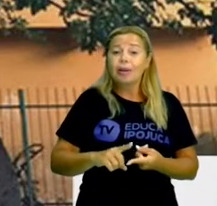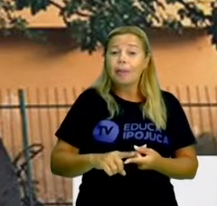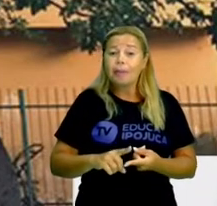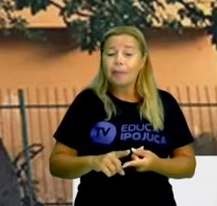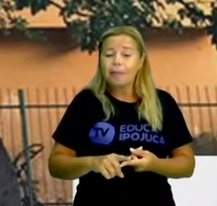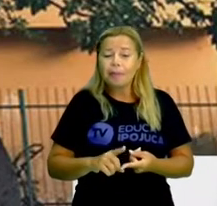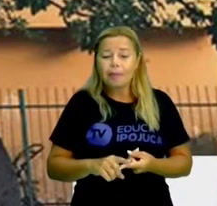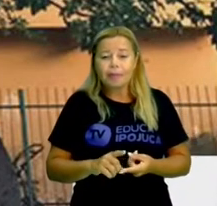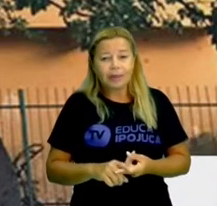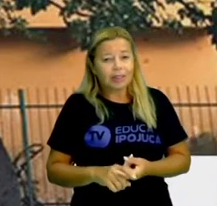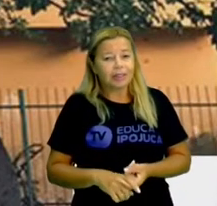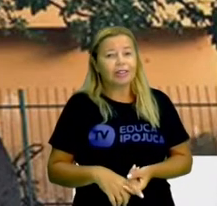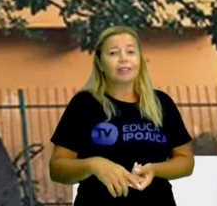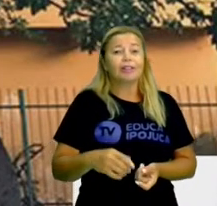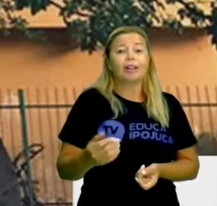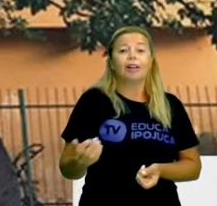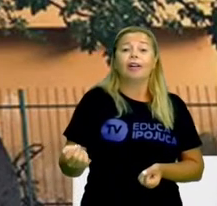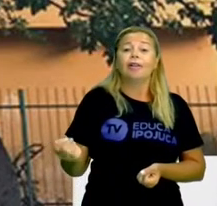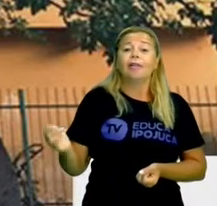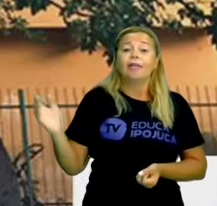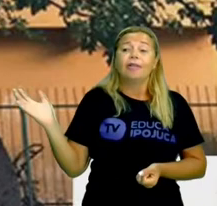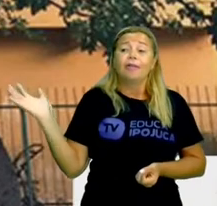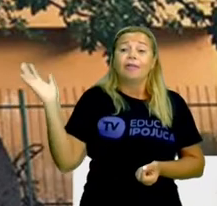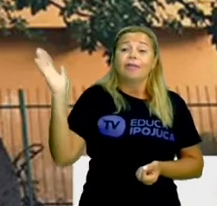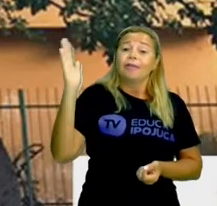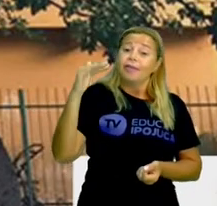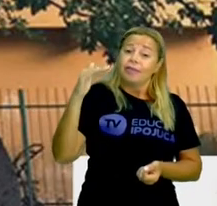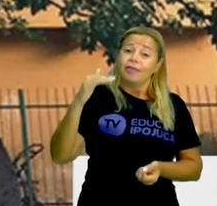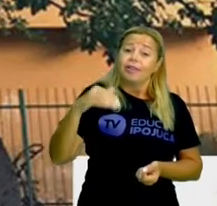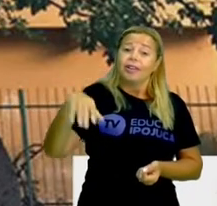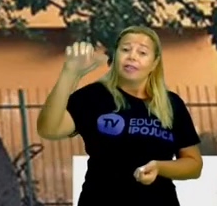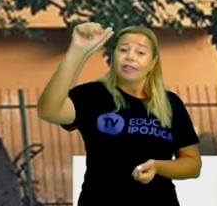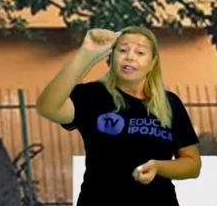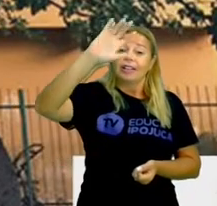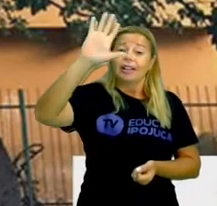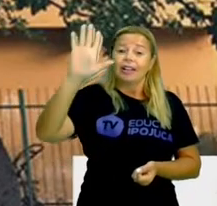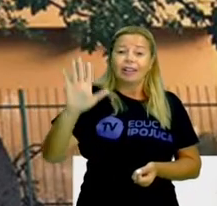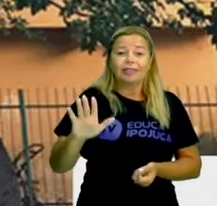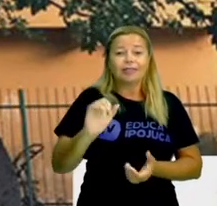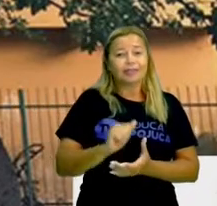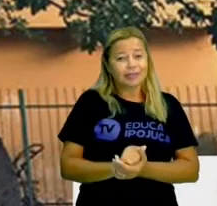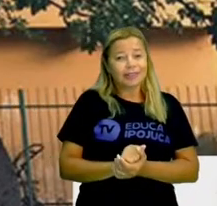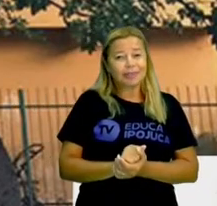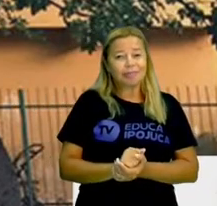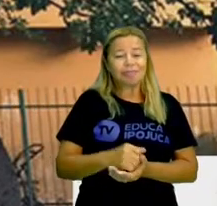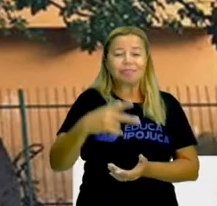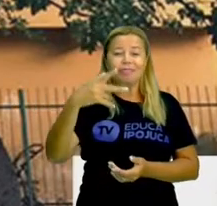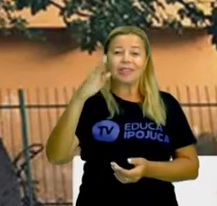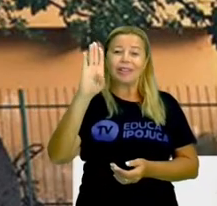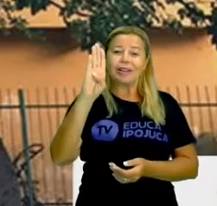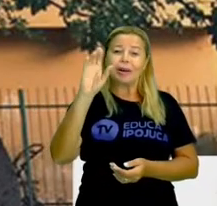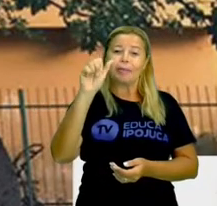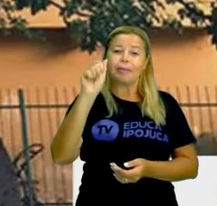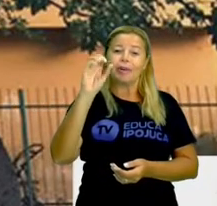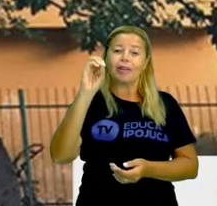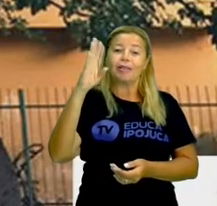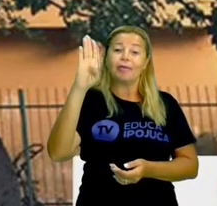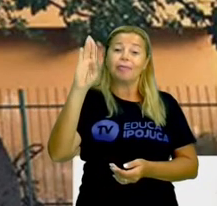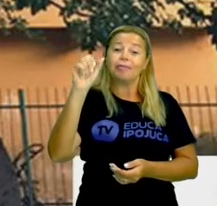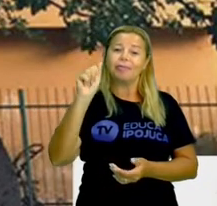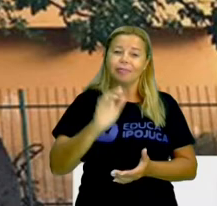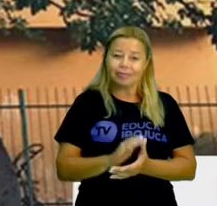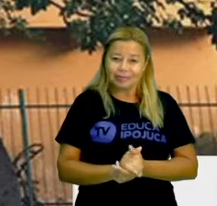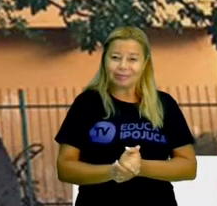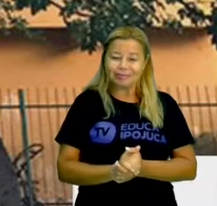e tem pouquíssimas fora da África. Inclusive, o Brasil é um dos países que mais tem. O Baobá. Pois é. Nossa Senhora do Ó tem o